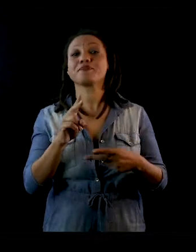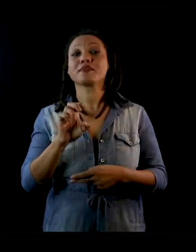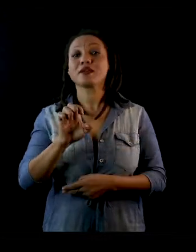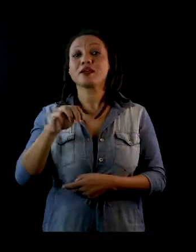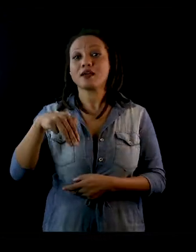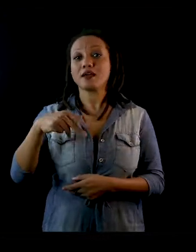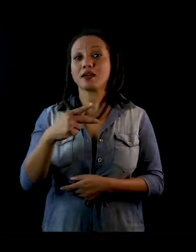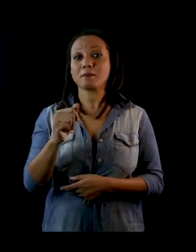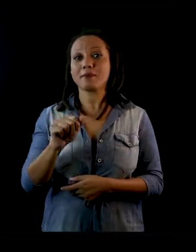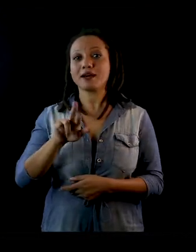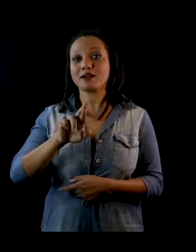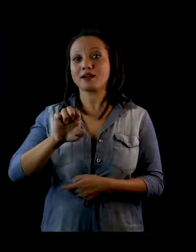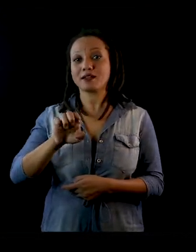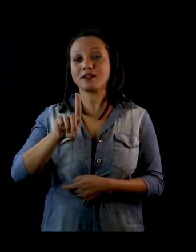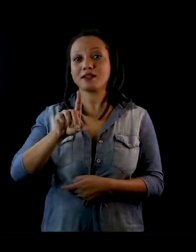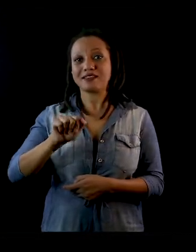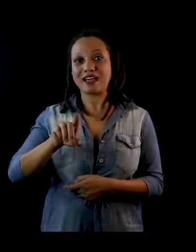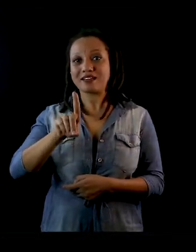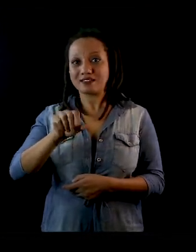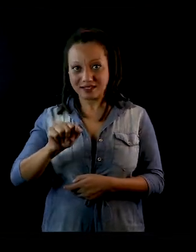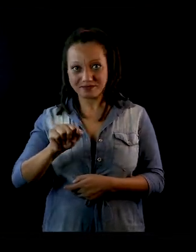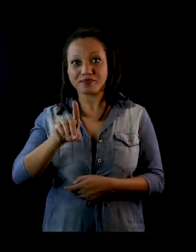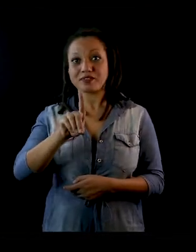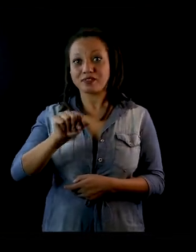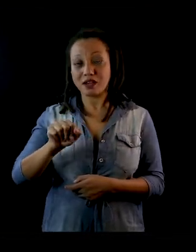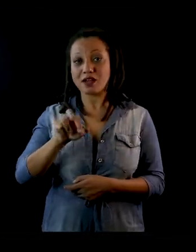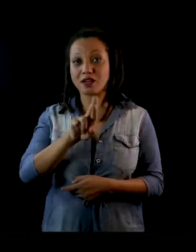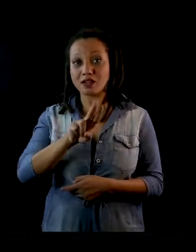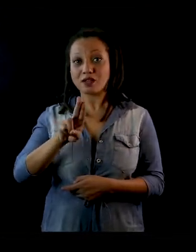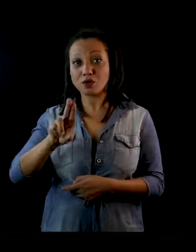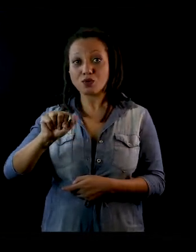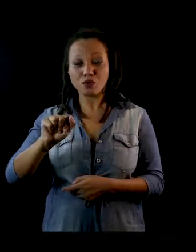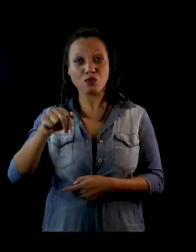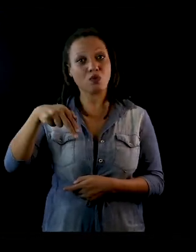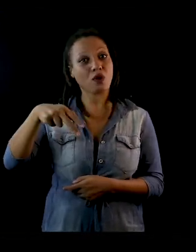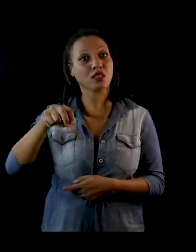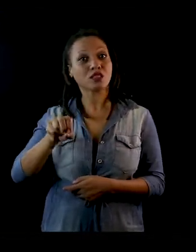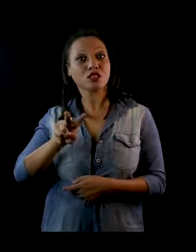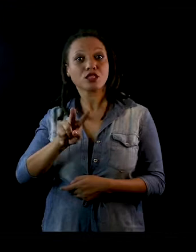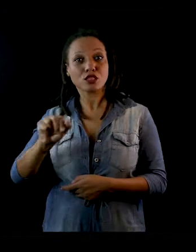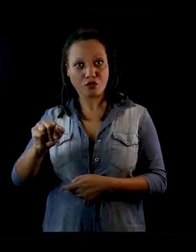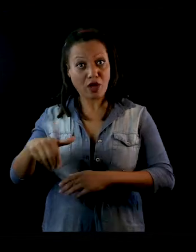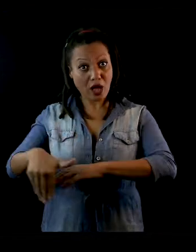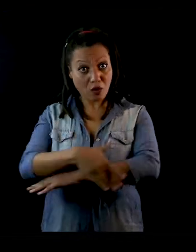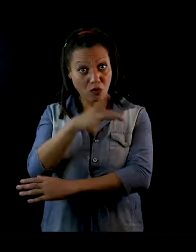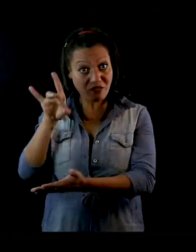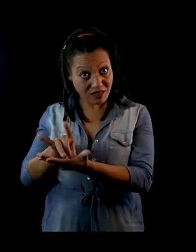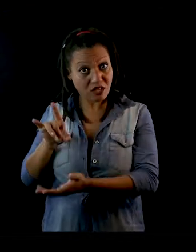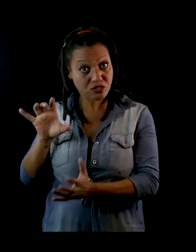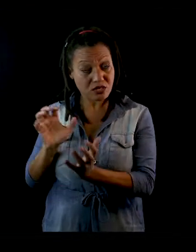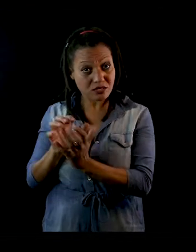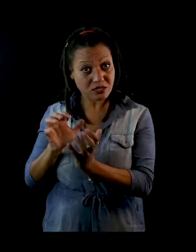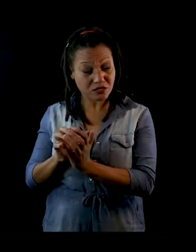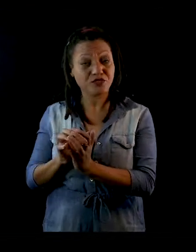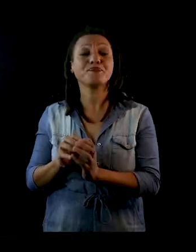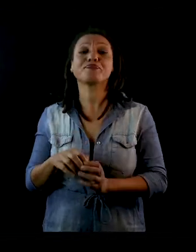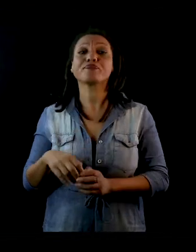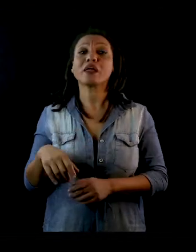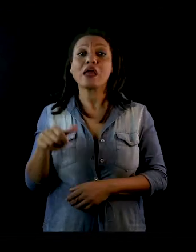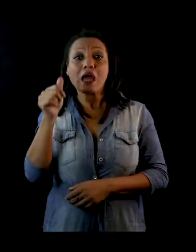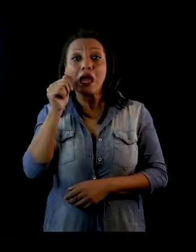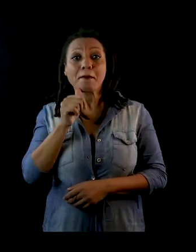Emparedada da Rua Nova foi uma moça que foi emparedada viva pelo pai, porque ela engravidou fora do casamento, em uma rua chamada Rua Nova, que tem lá.